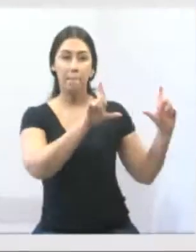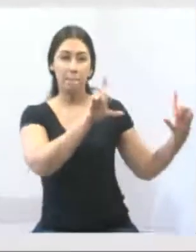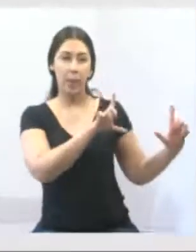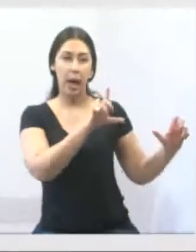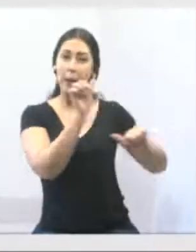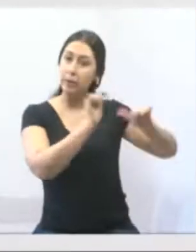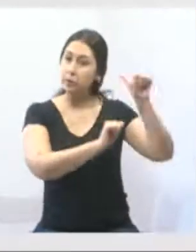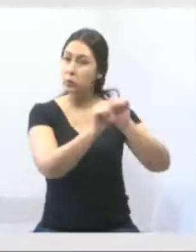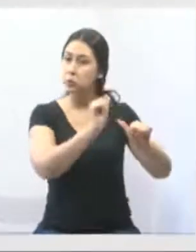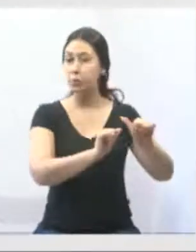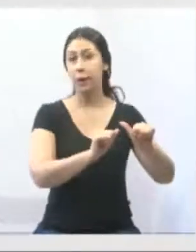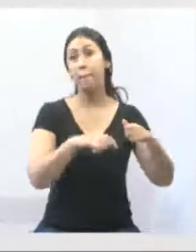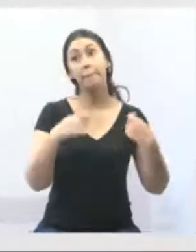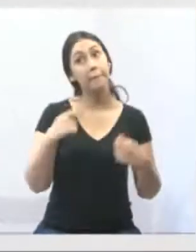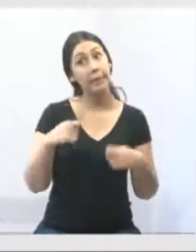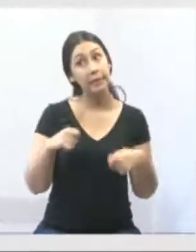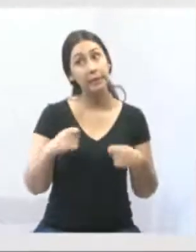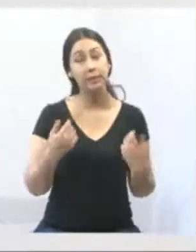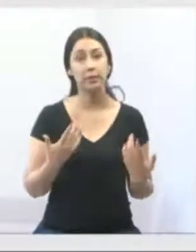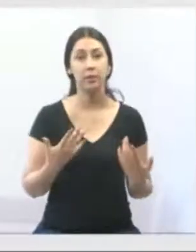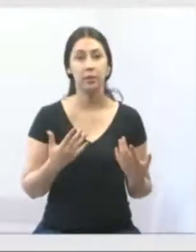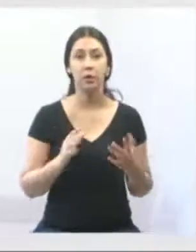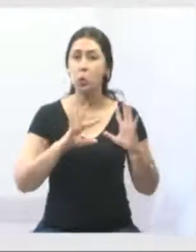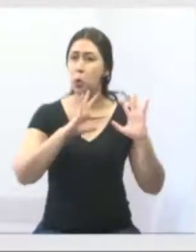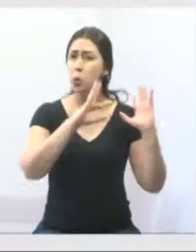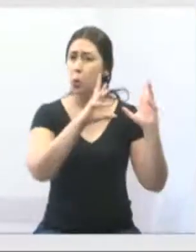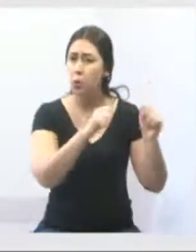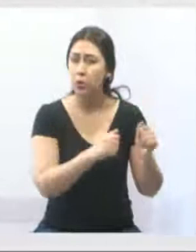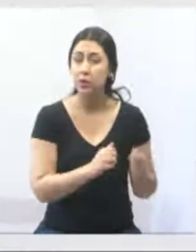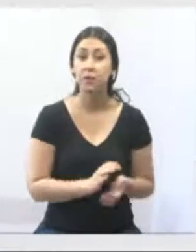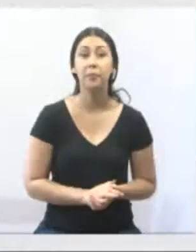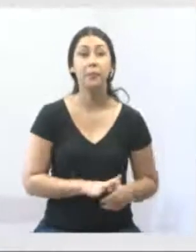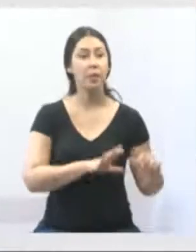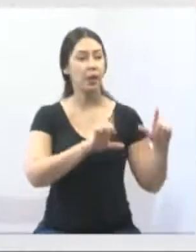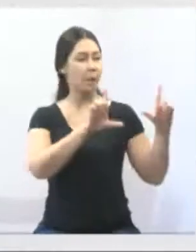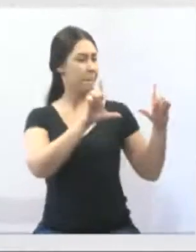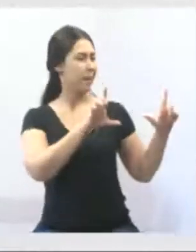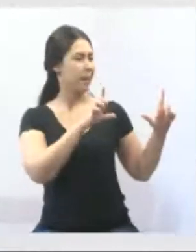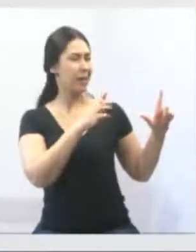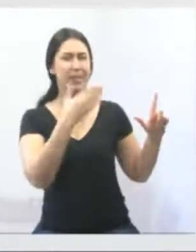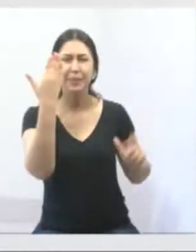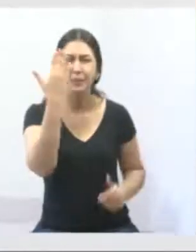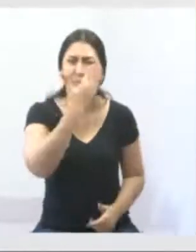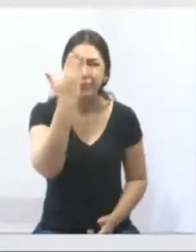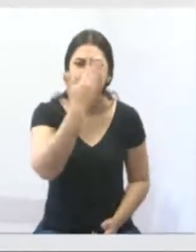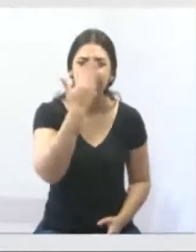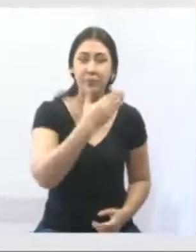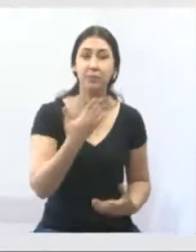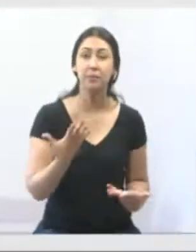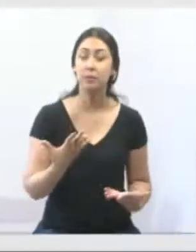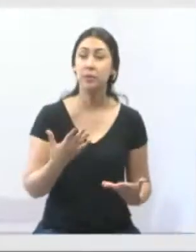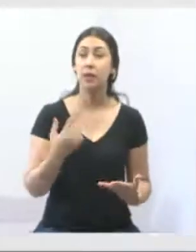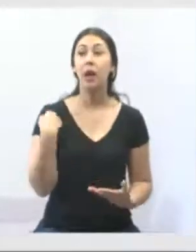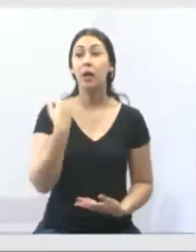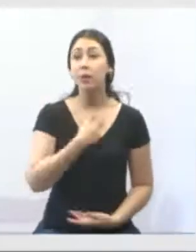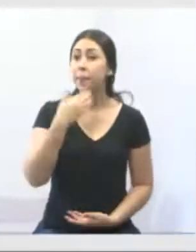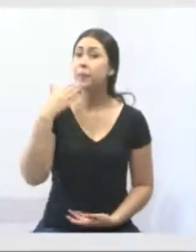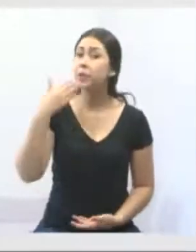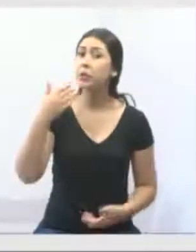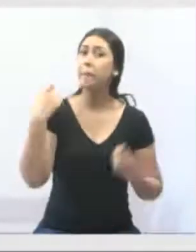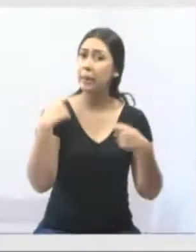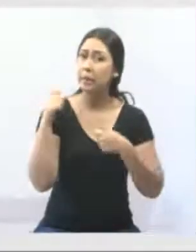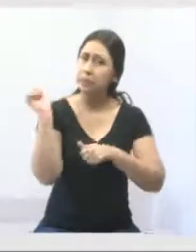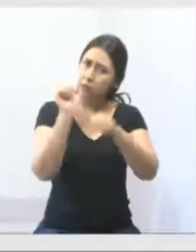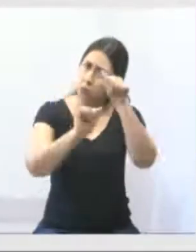placas da rua. As ruas estão com a identificação muito ruim, então, estamos pedindo a troca de